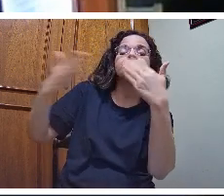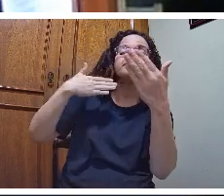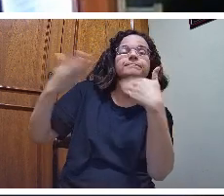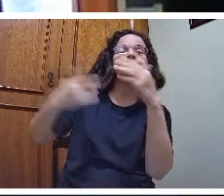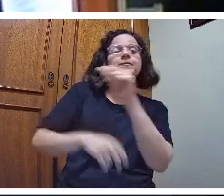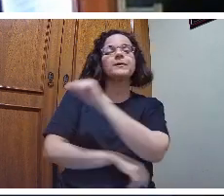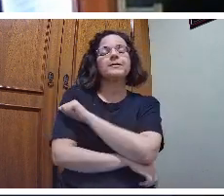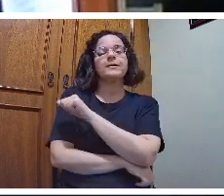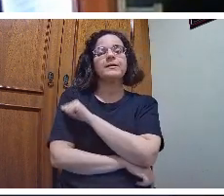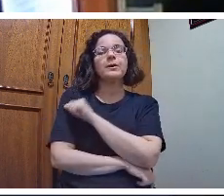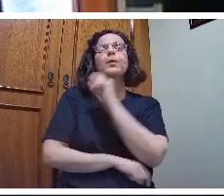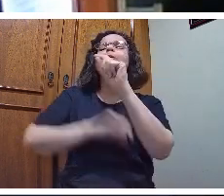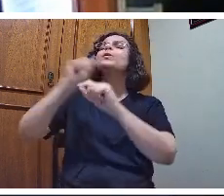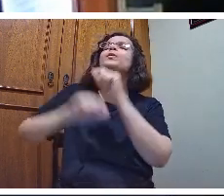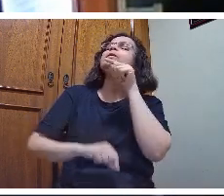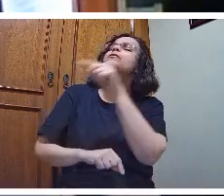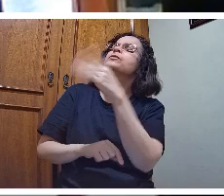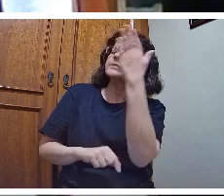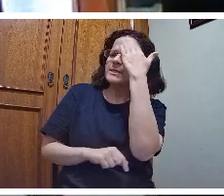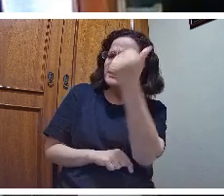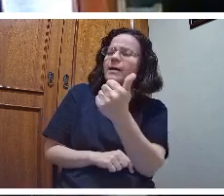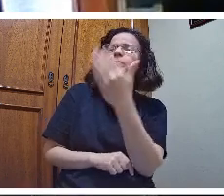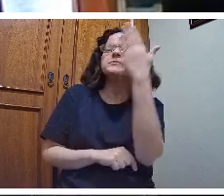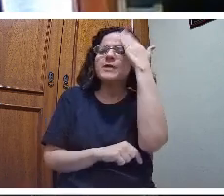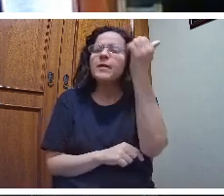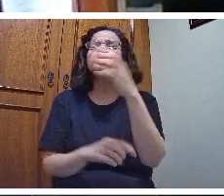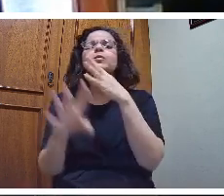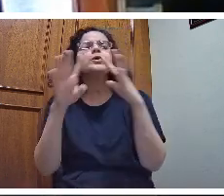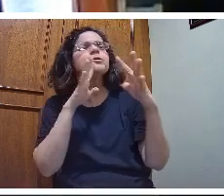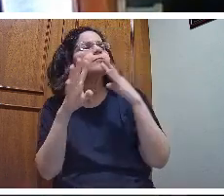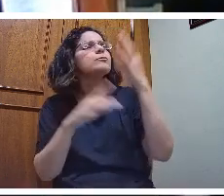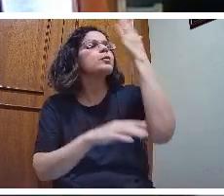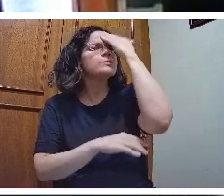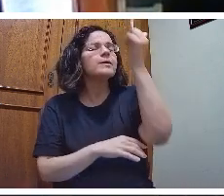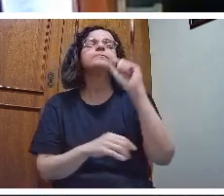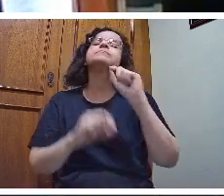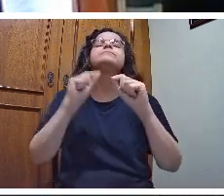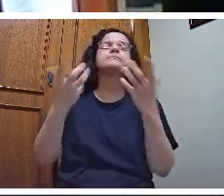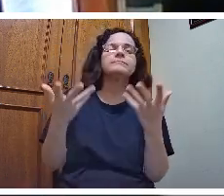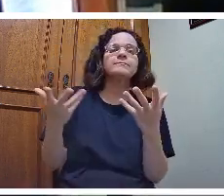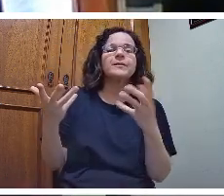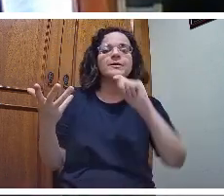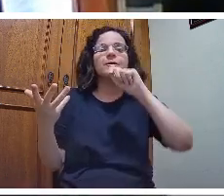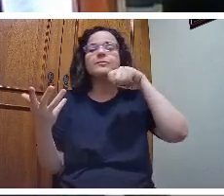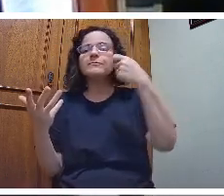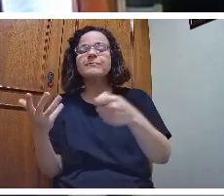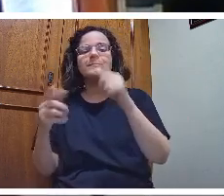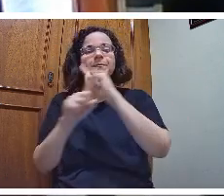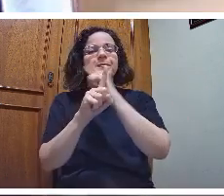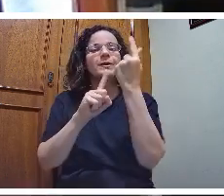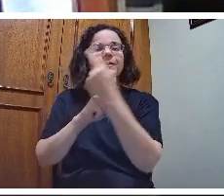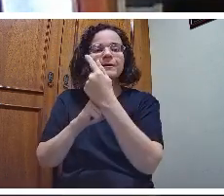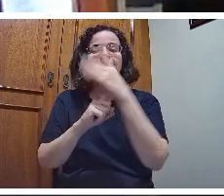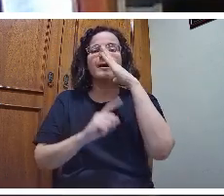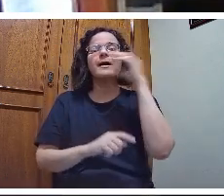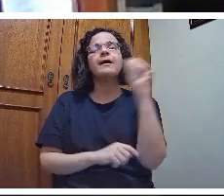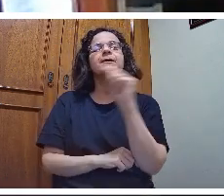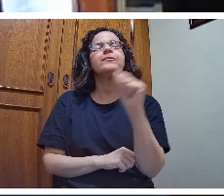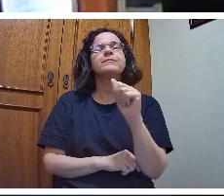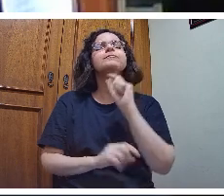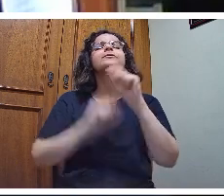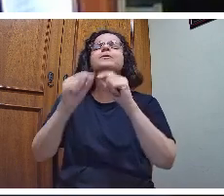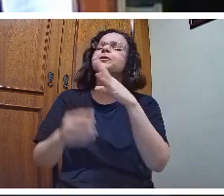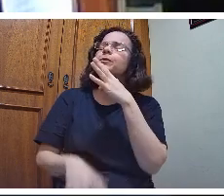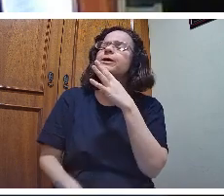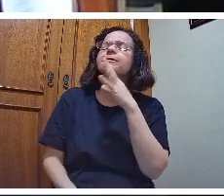dialogando com ele. O que vocês sabem o que vocês conhecem? O que vocês sabem sobre a geografia de Araucária?